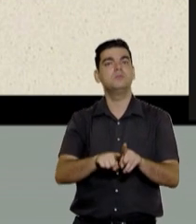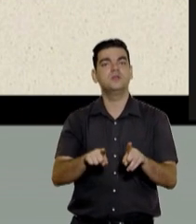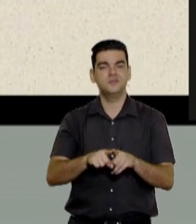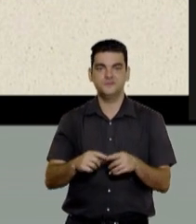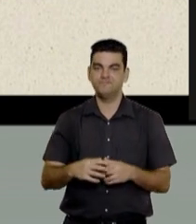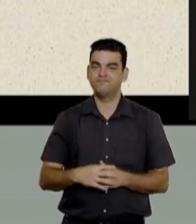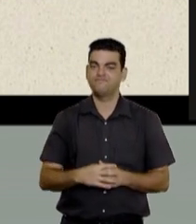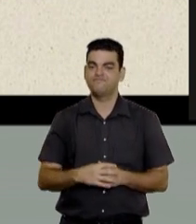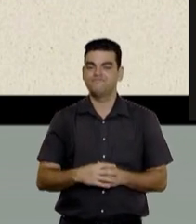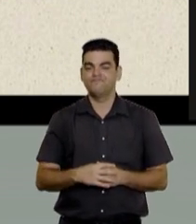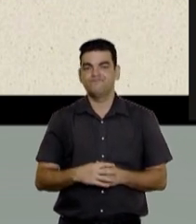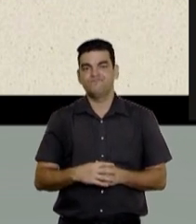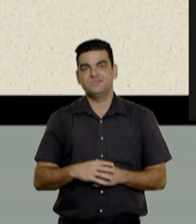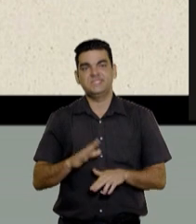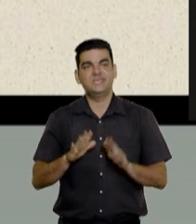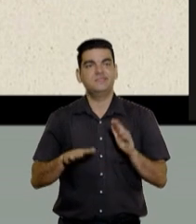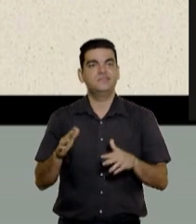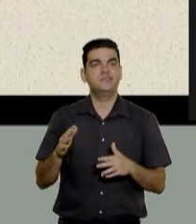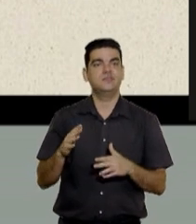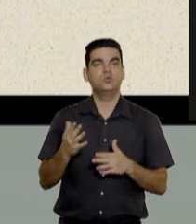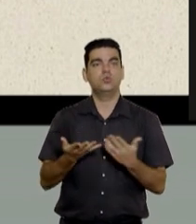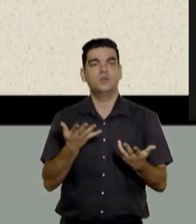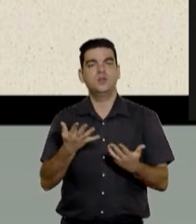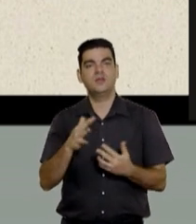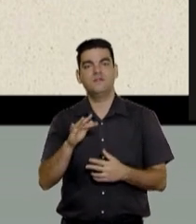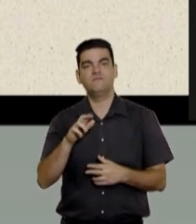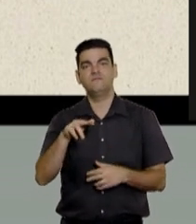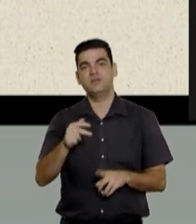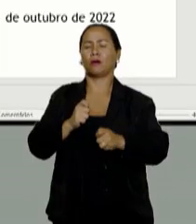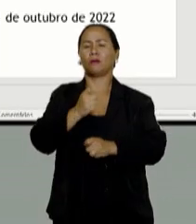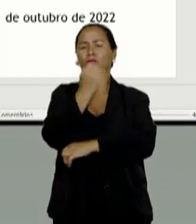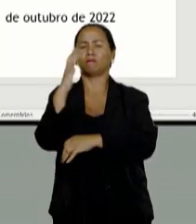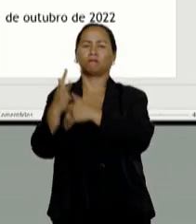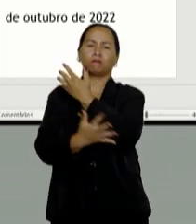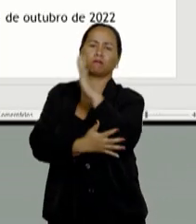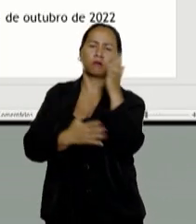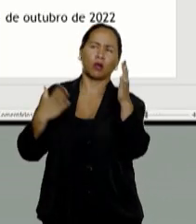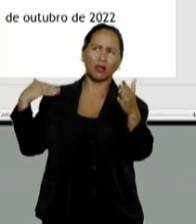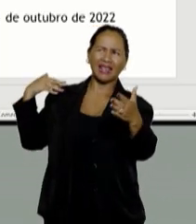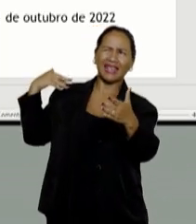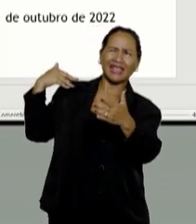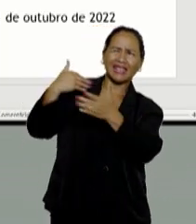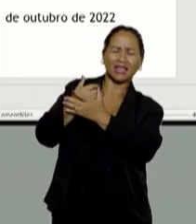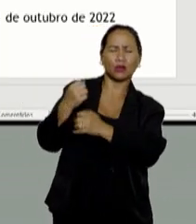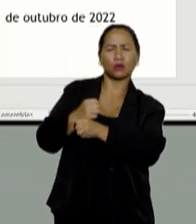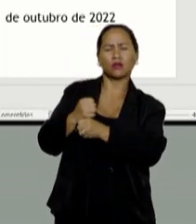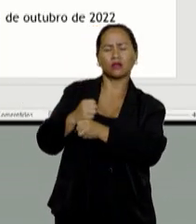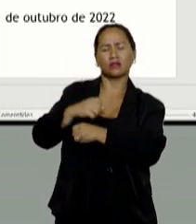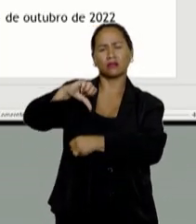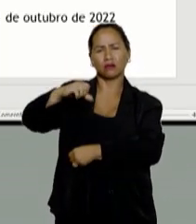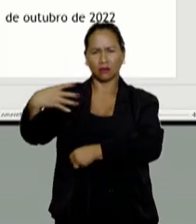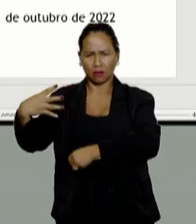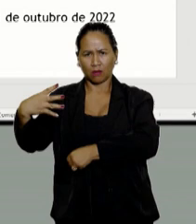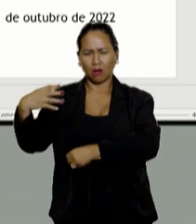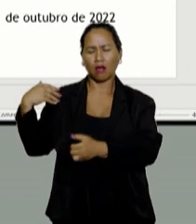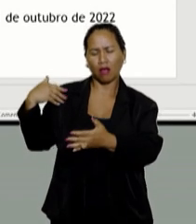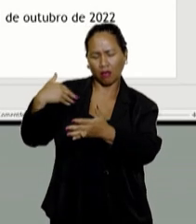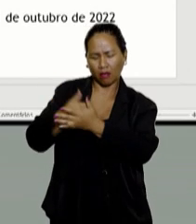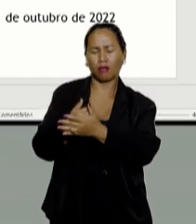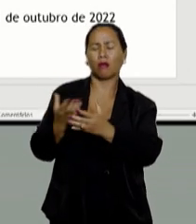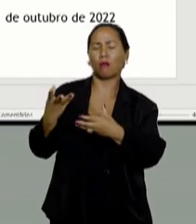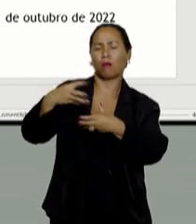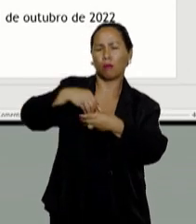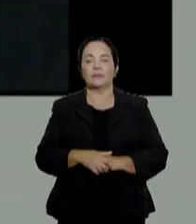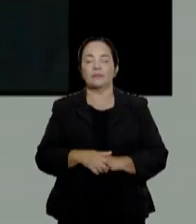gerações de fauna, de flora ou mesmo de seres humanos. No segundo painel, as necessidades de aperfeiçoamento no